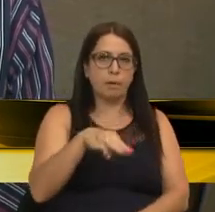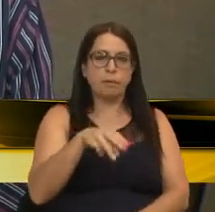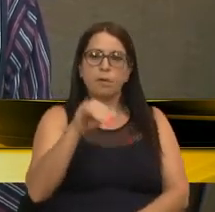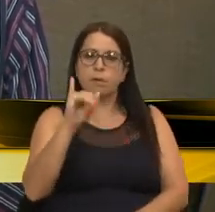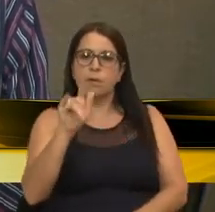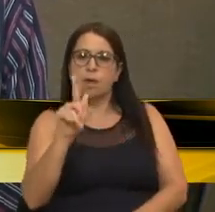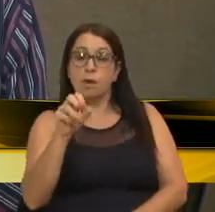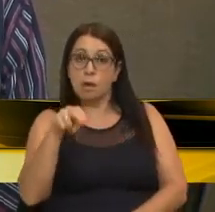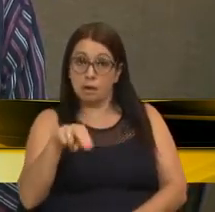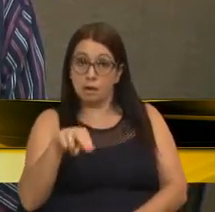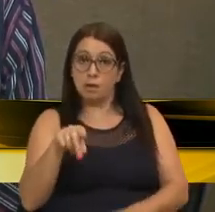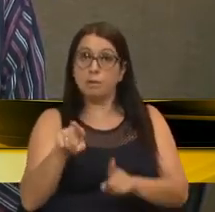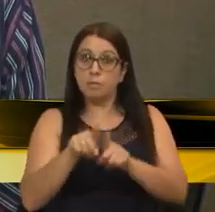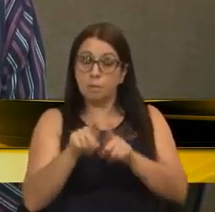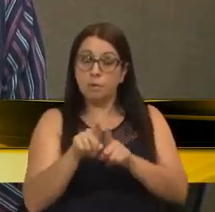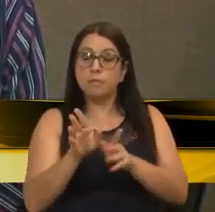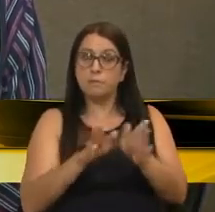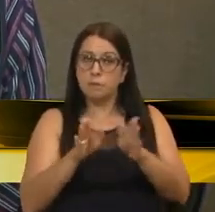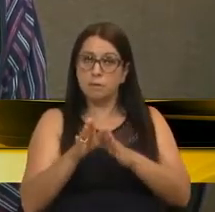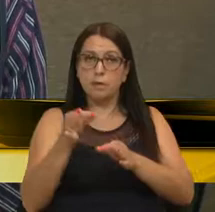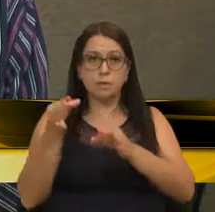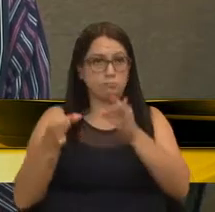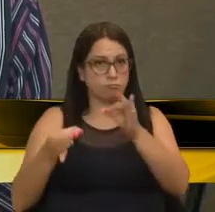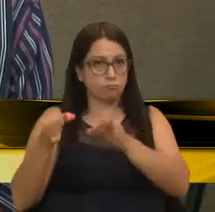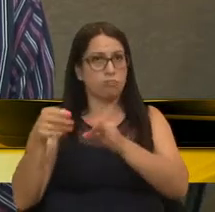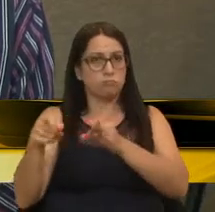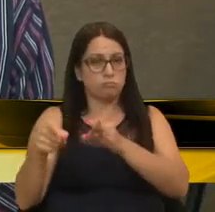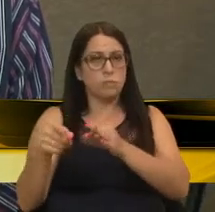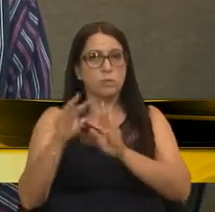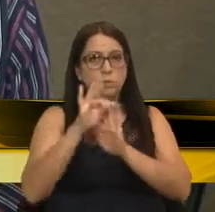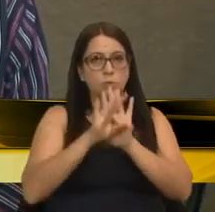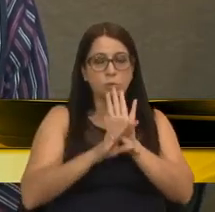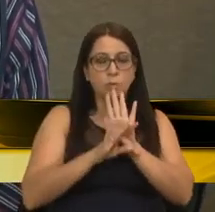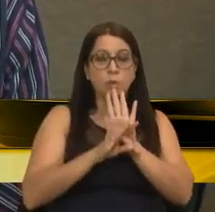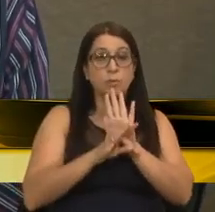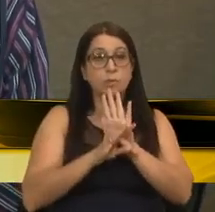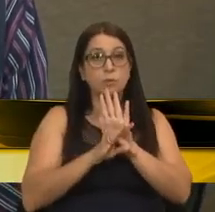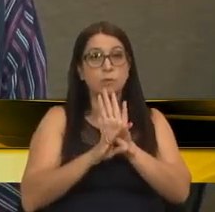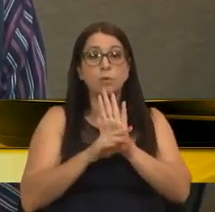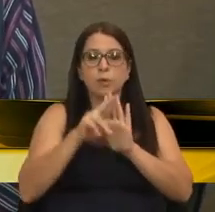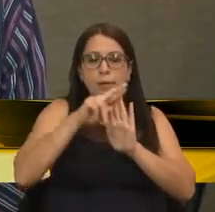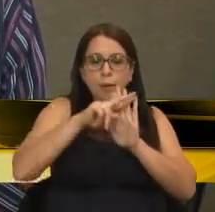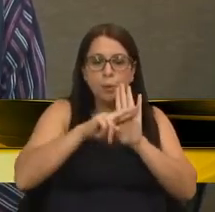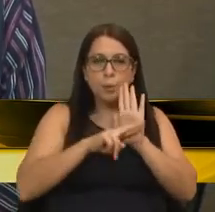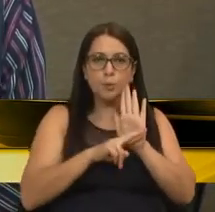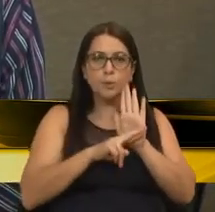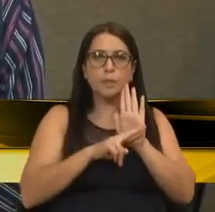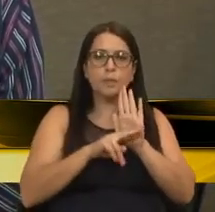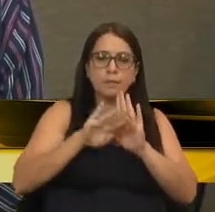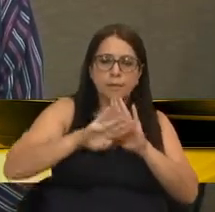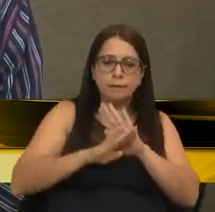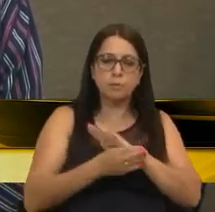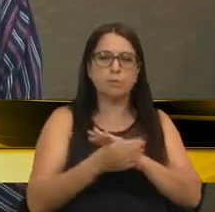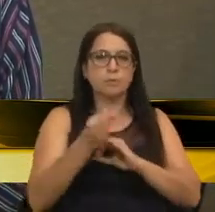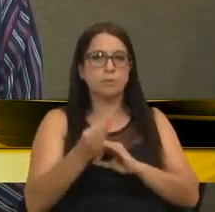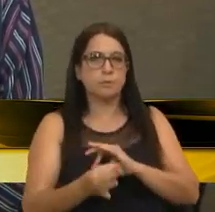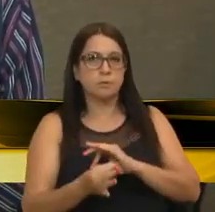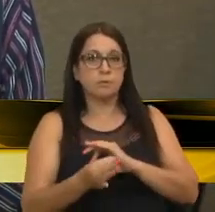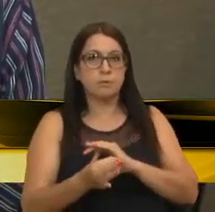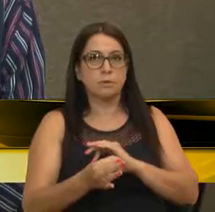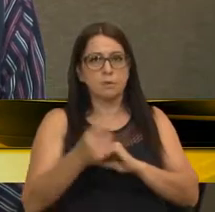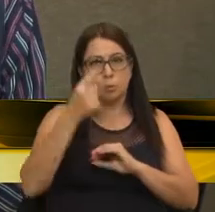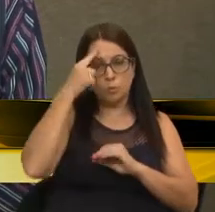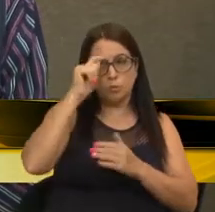jurídica jurídica da matéria, desde que regularizadas as adequações. Os autores